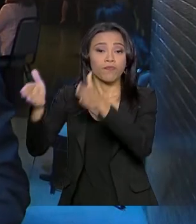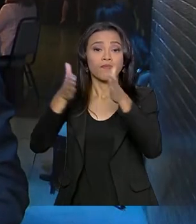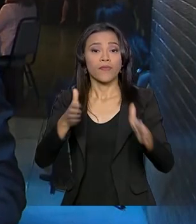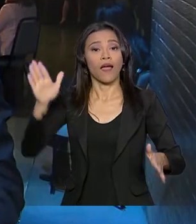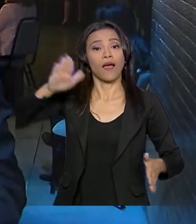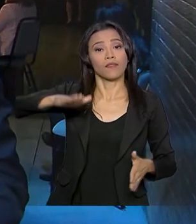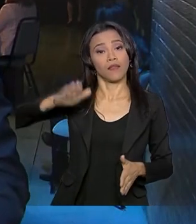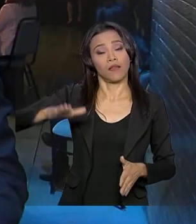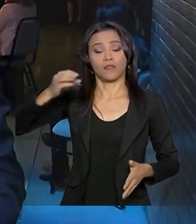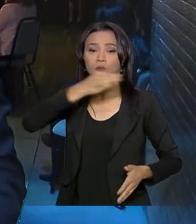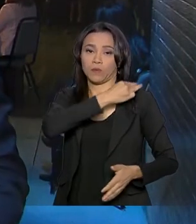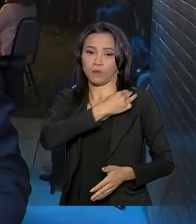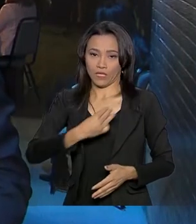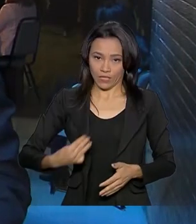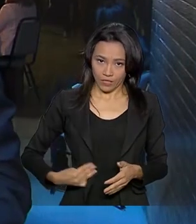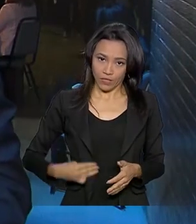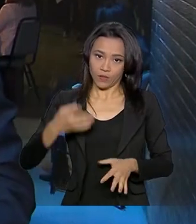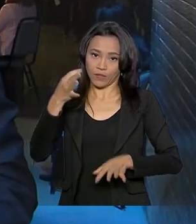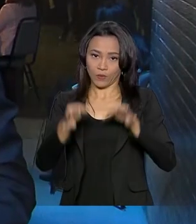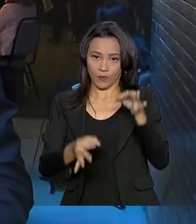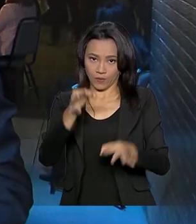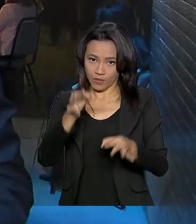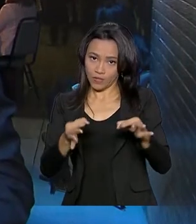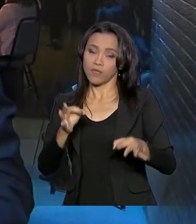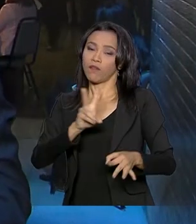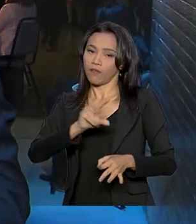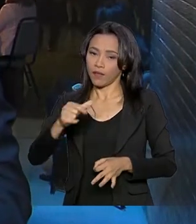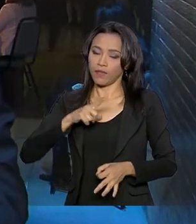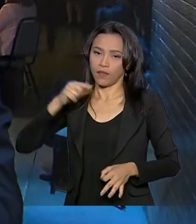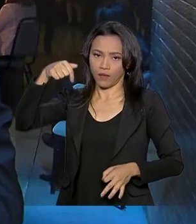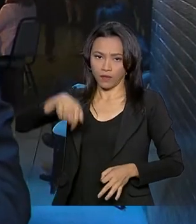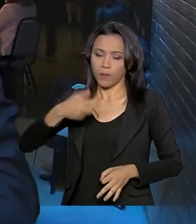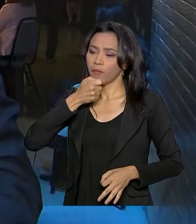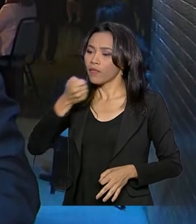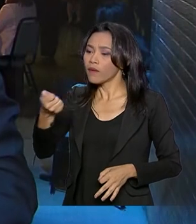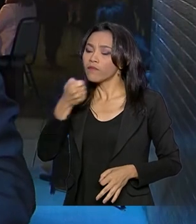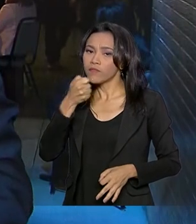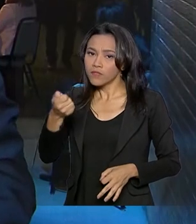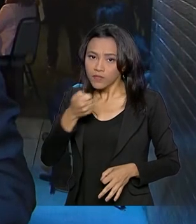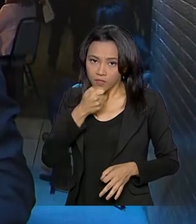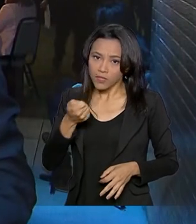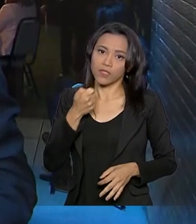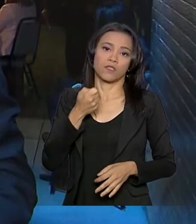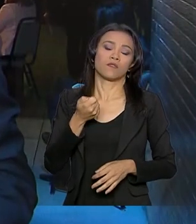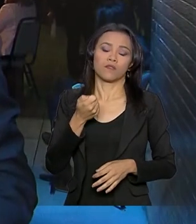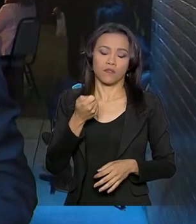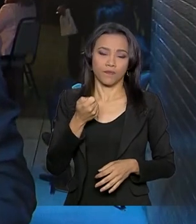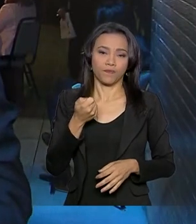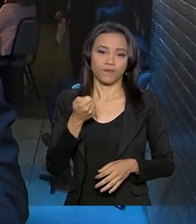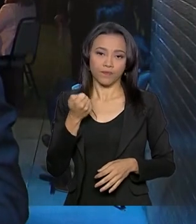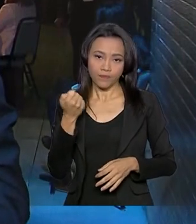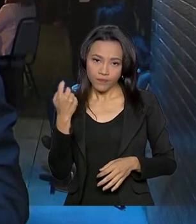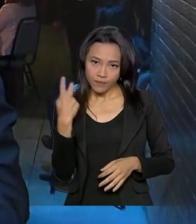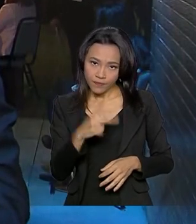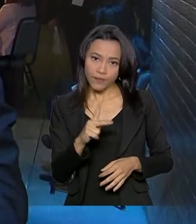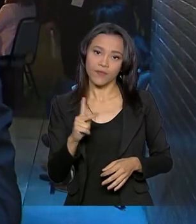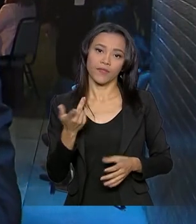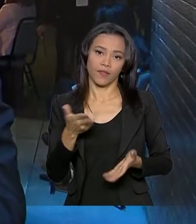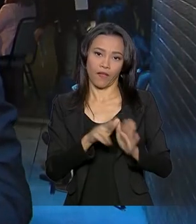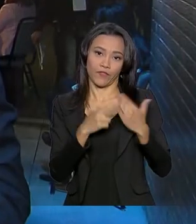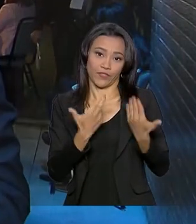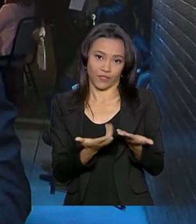Justiça e Segurança Pública, Sérgio Moro, será entrevistado por um dos jornalistas da Economist.